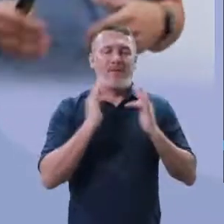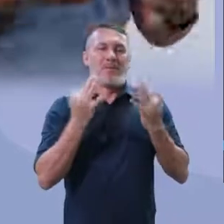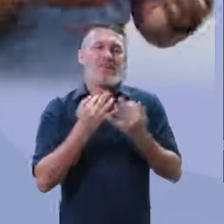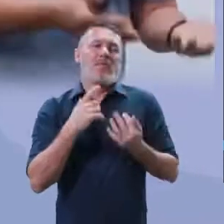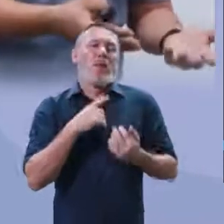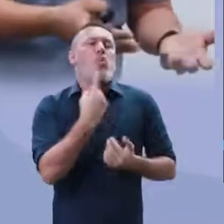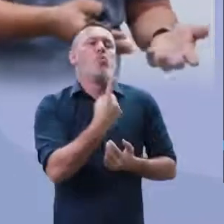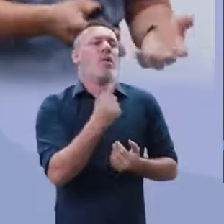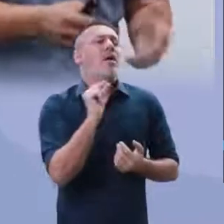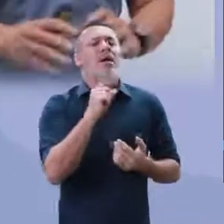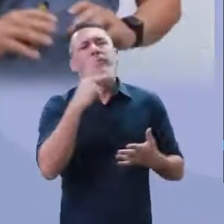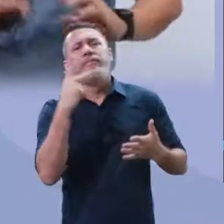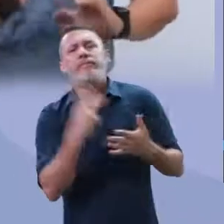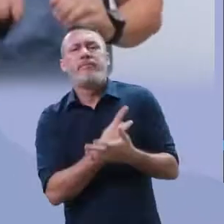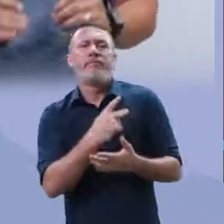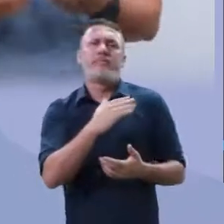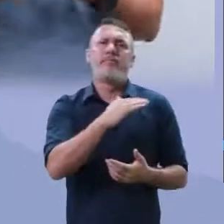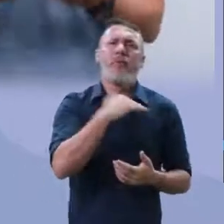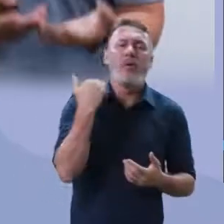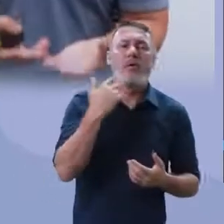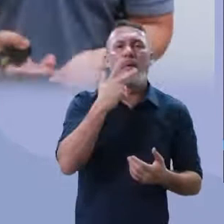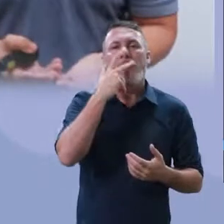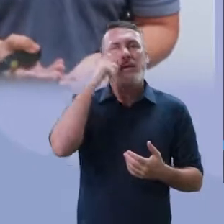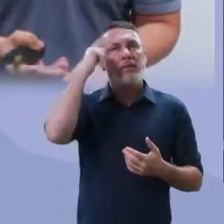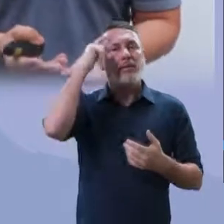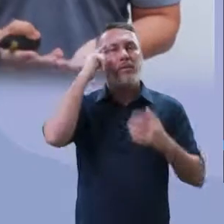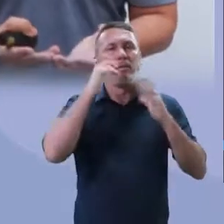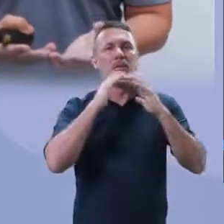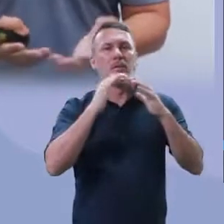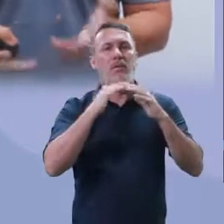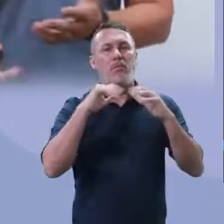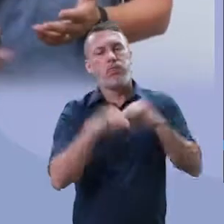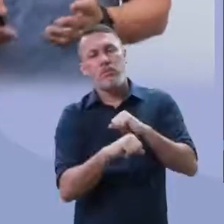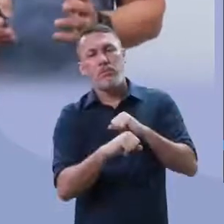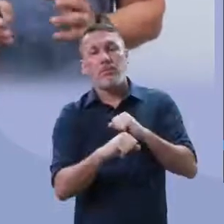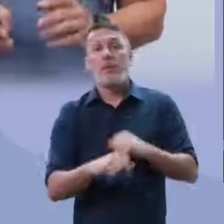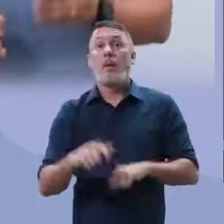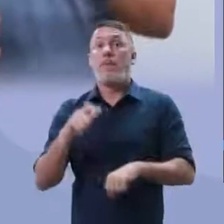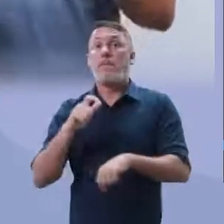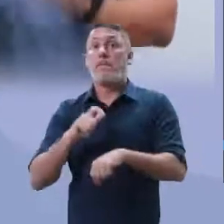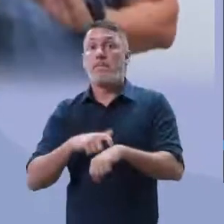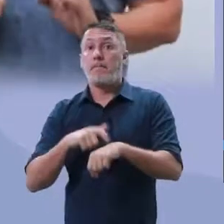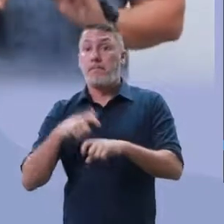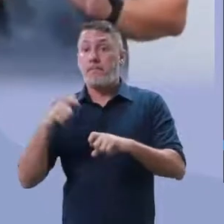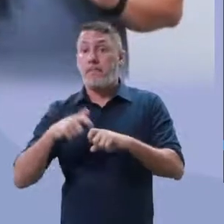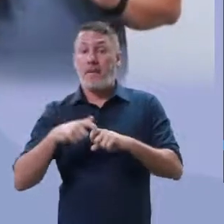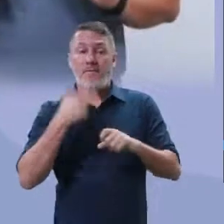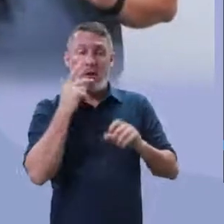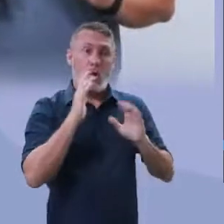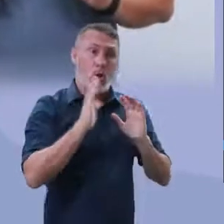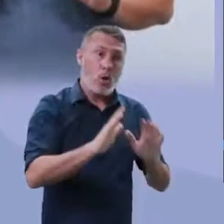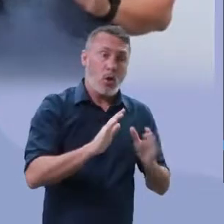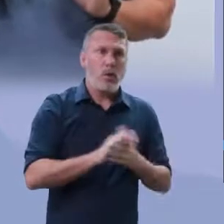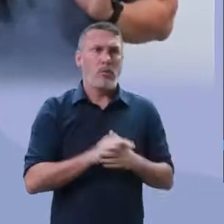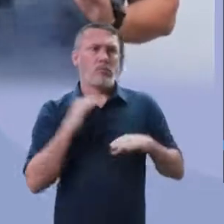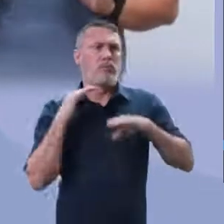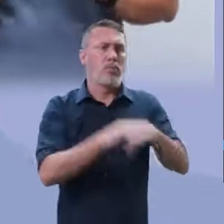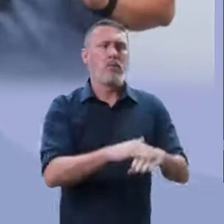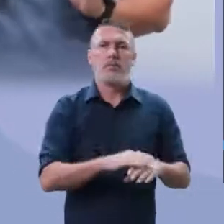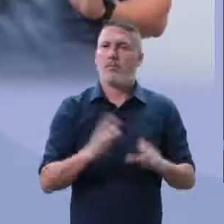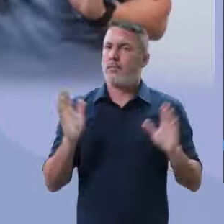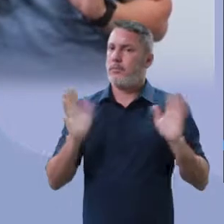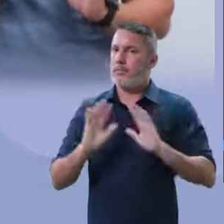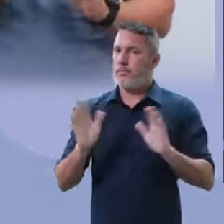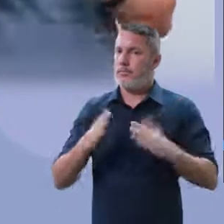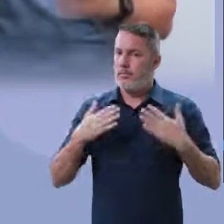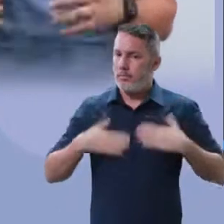descobre que um familiar faleceu, na verdade teve morte encefálica, e do nada o médico chegou ali, é doador, calma. Não é assim? Nós